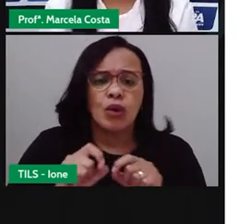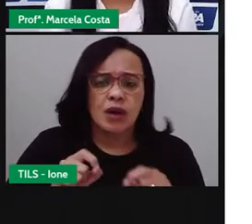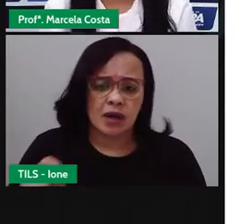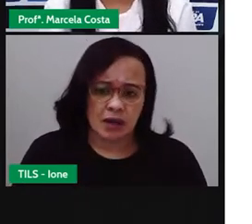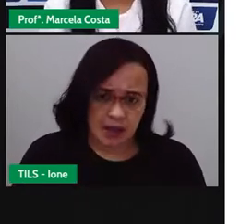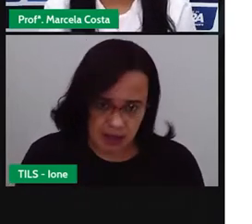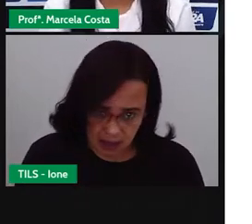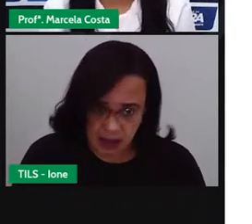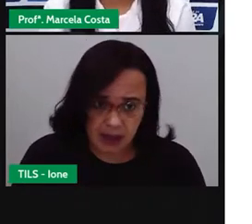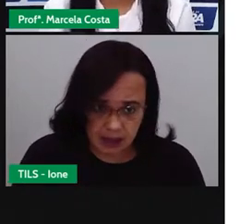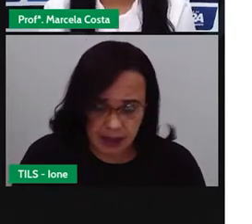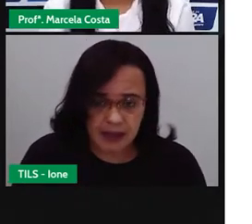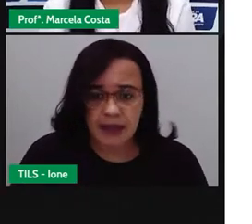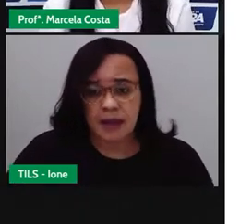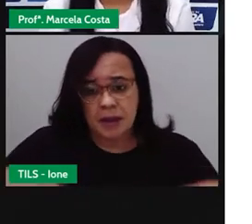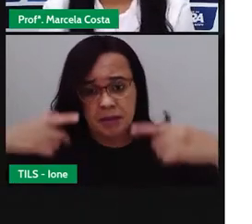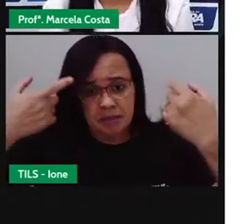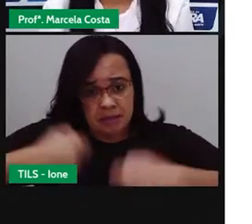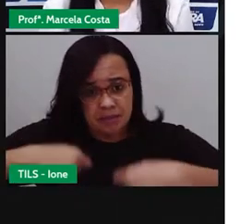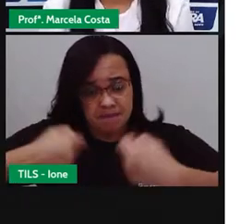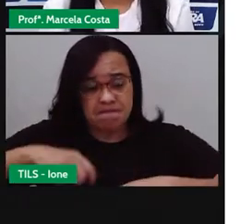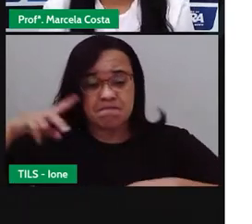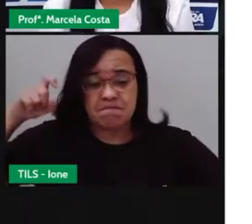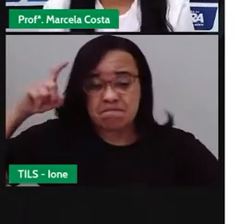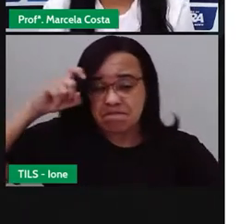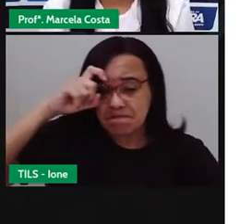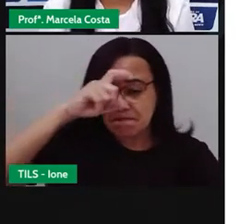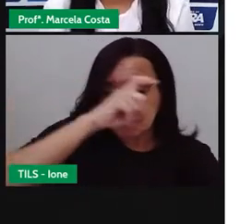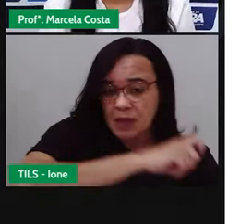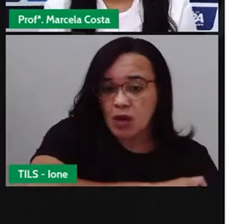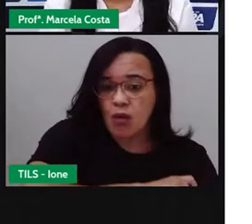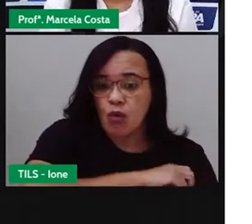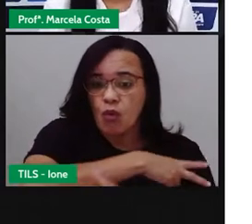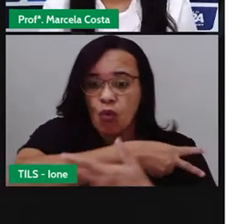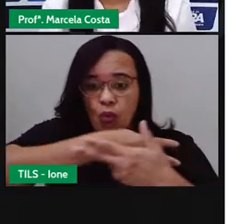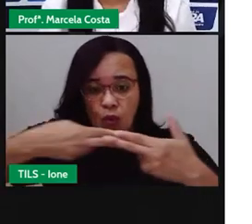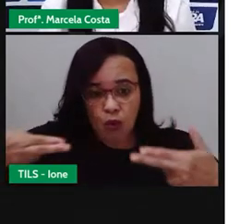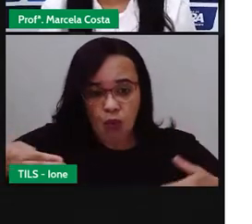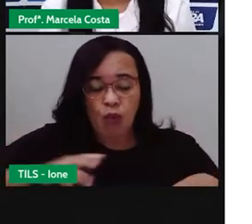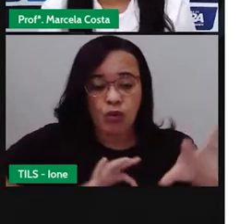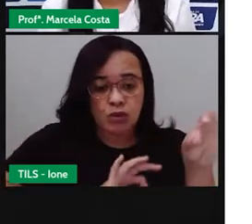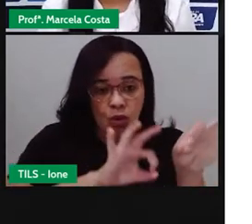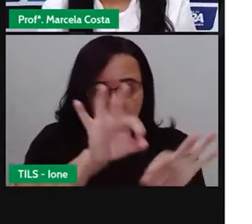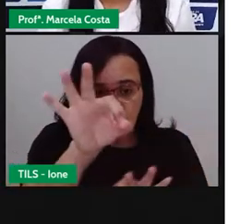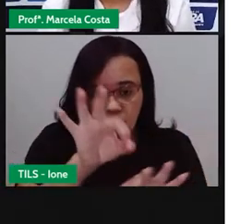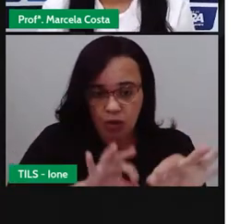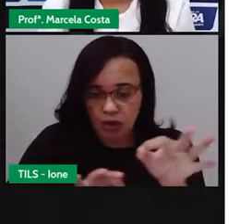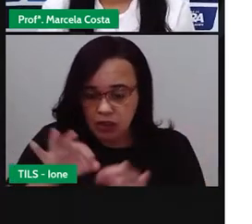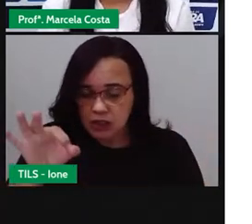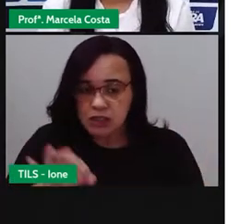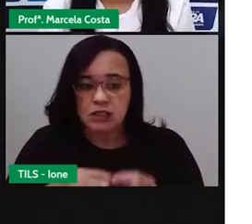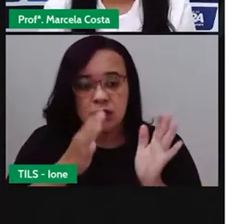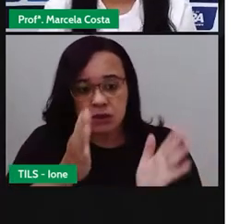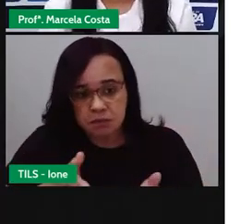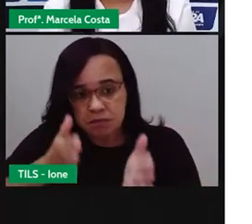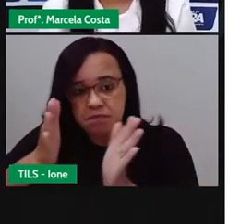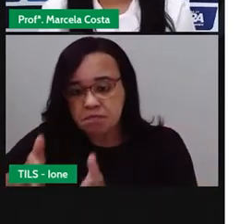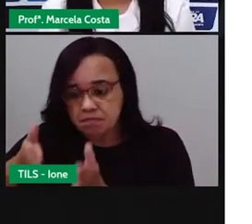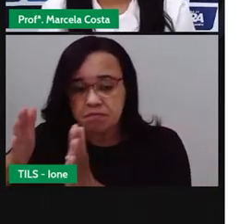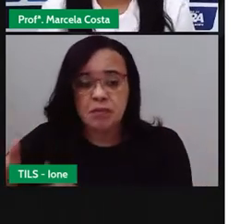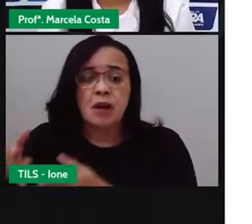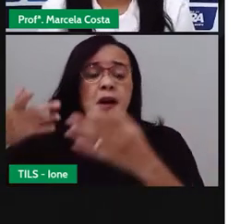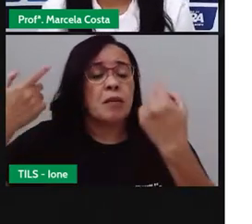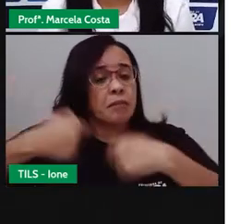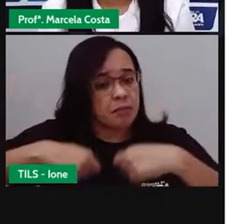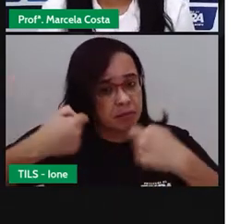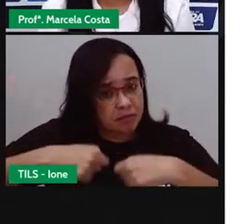passa por dificuldades de ordenamento. Essa reportagem está lá no blog do Joio